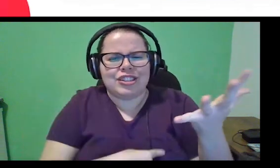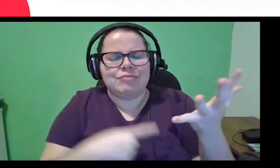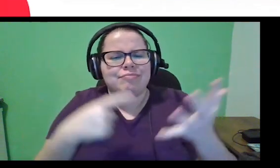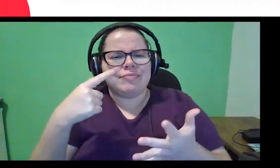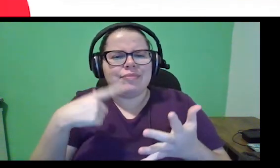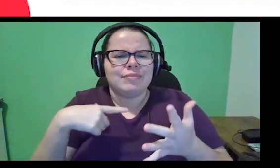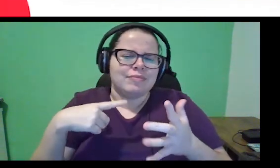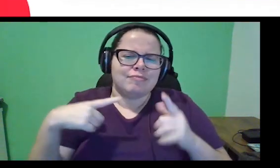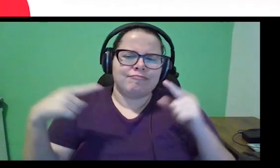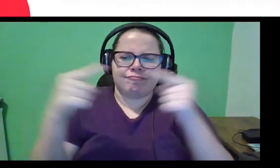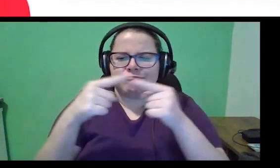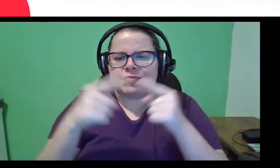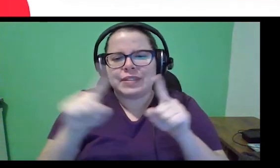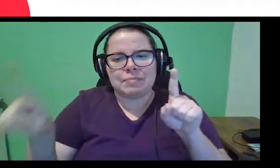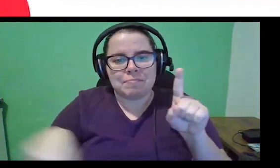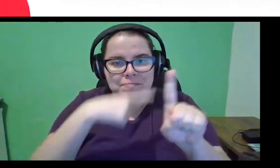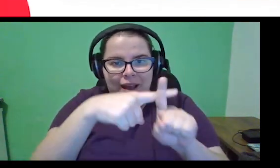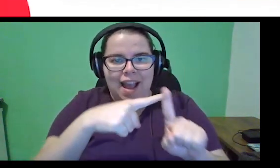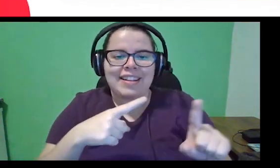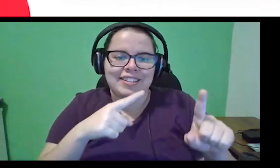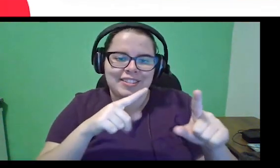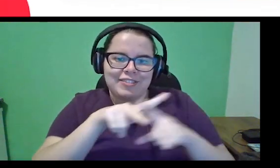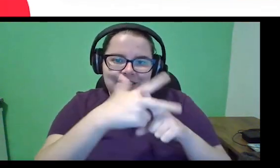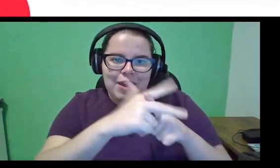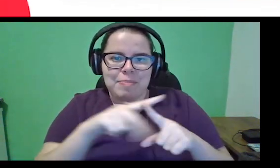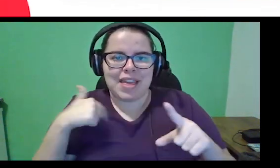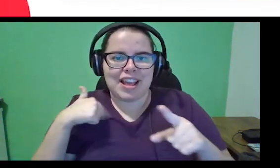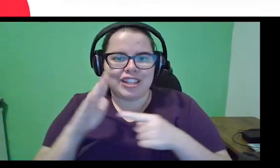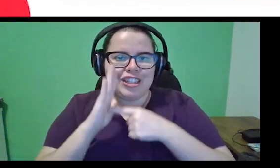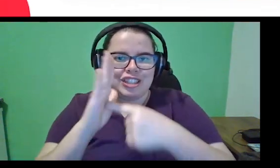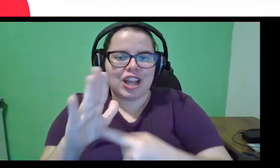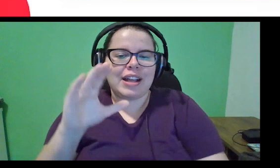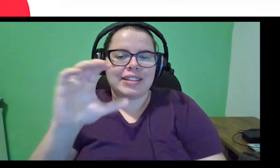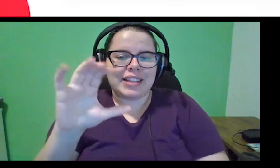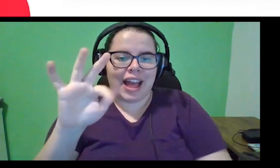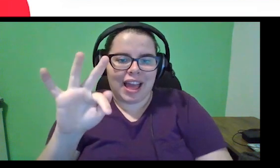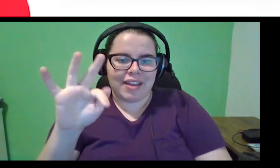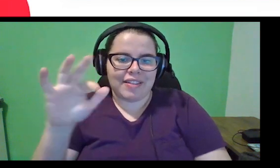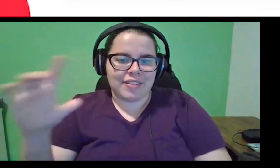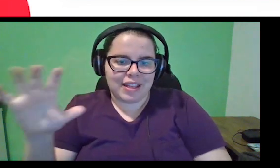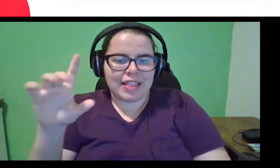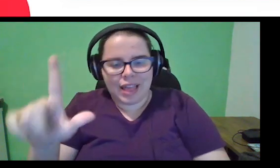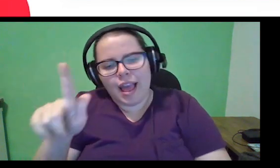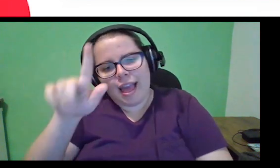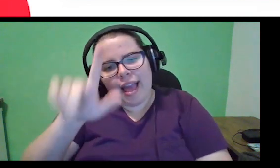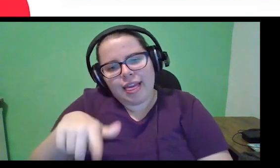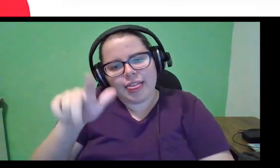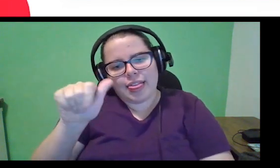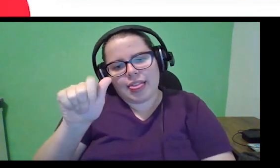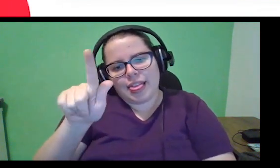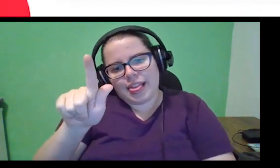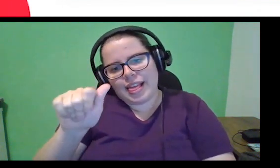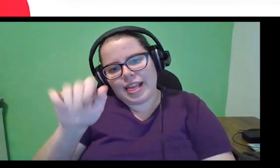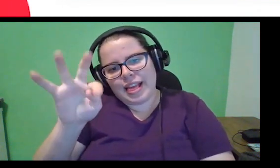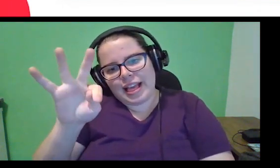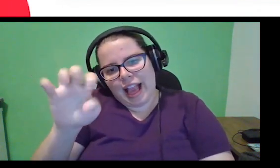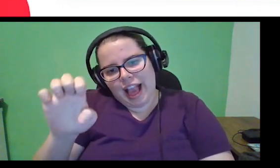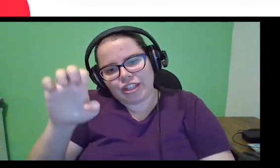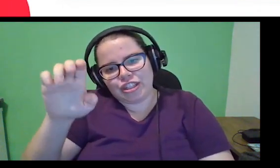plugar uma outra ferramenta, fica essa minha indicação, essa ferramenta se chama GetNave, depois eu posso